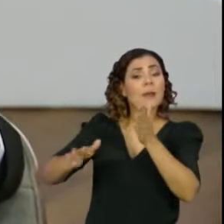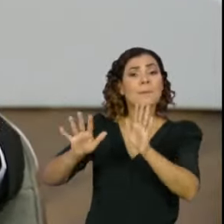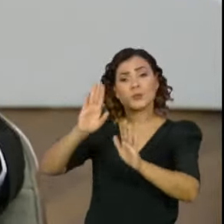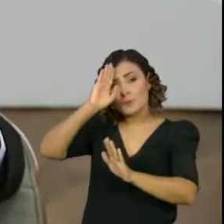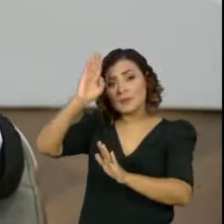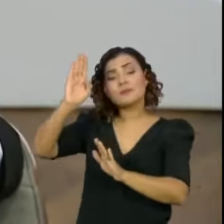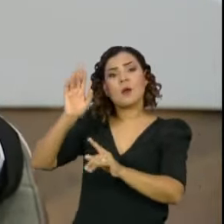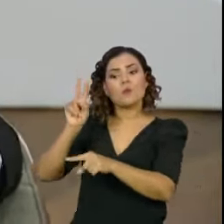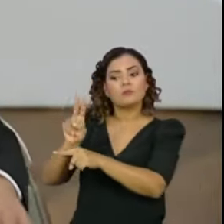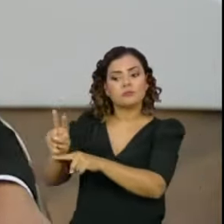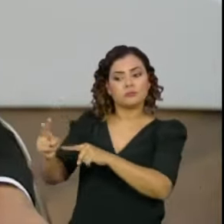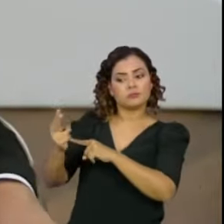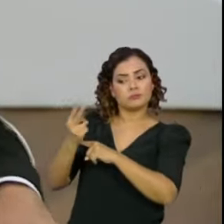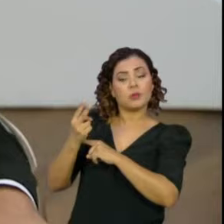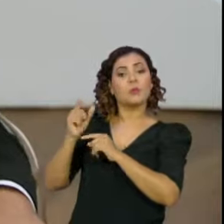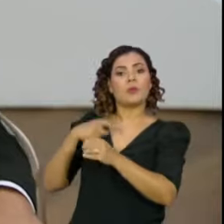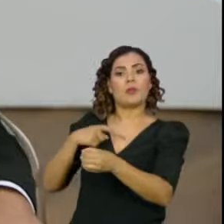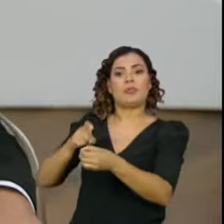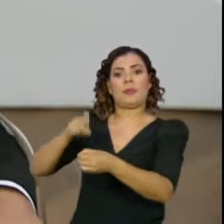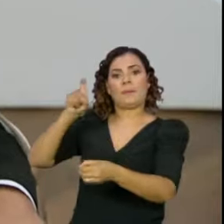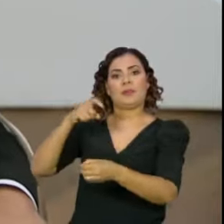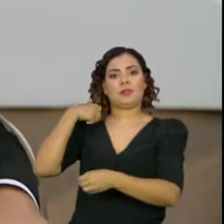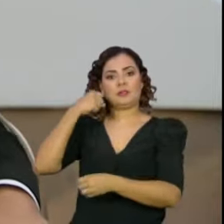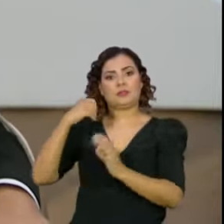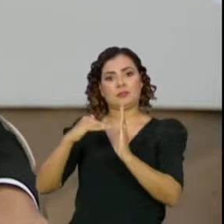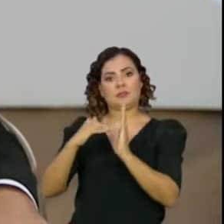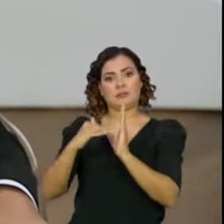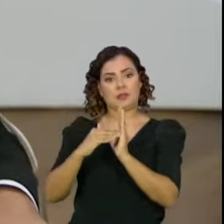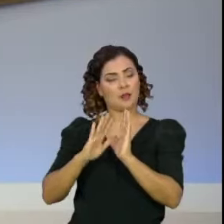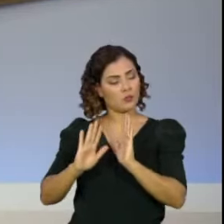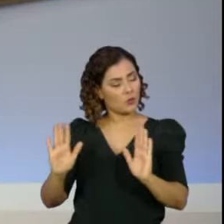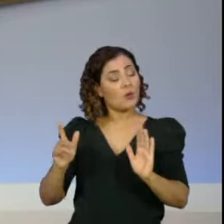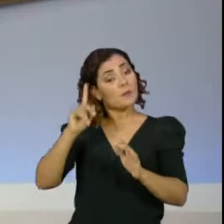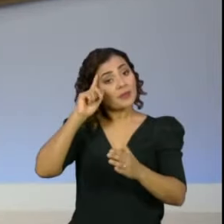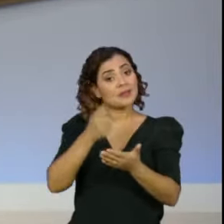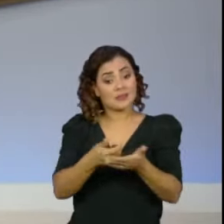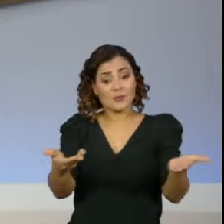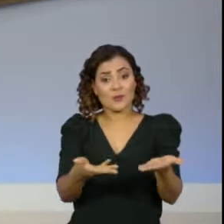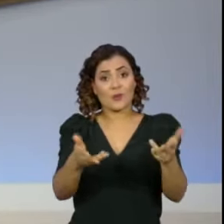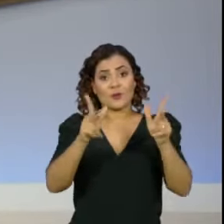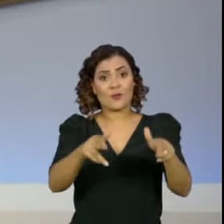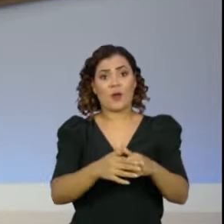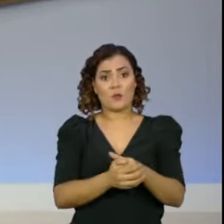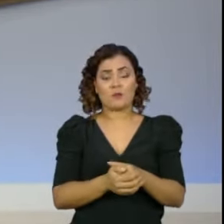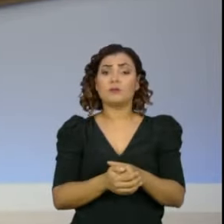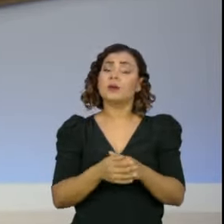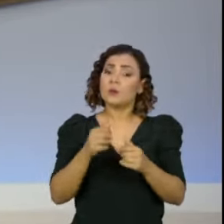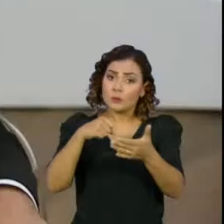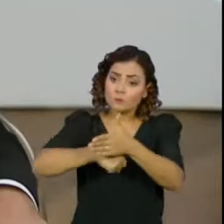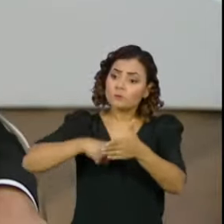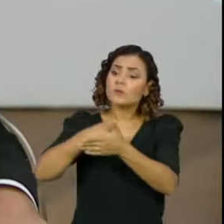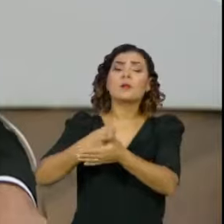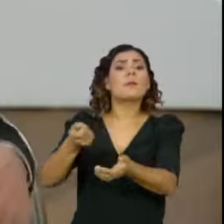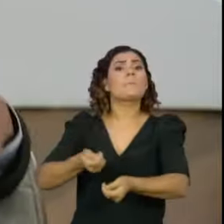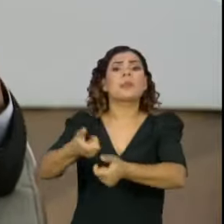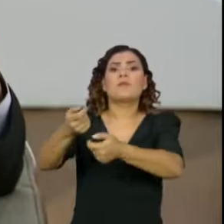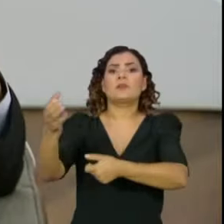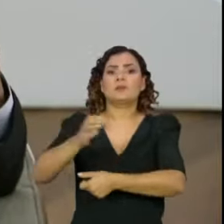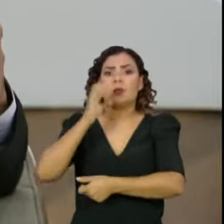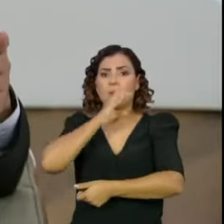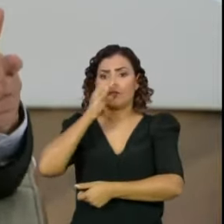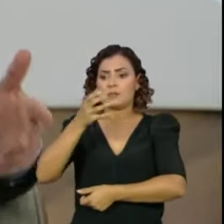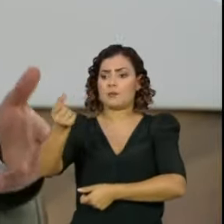resguardar sempre a independência do Senado Federal, para decisões como essa que nós tomamos, de reivindicar o auxílio emergencial,